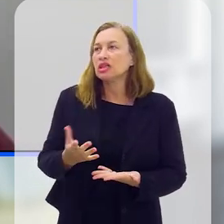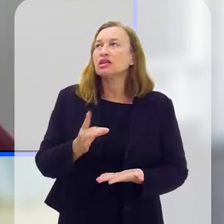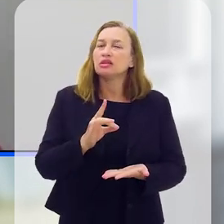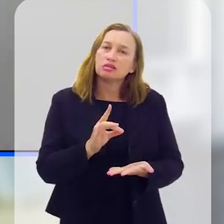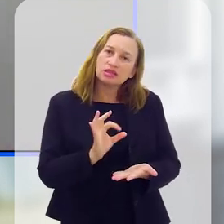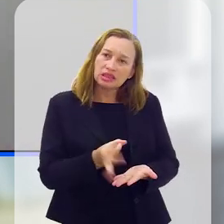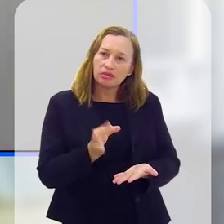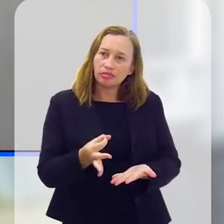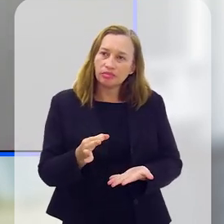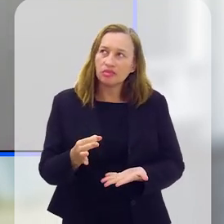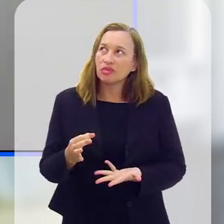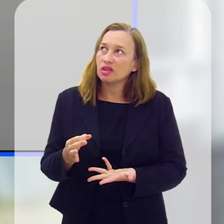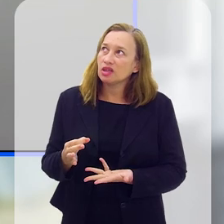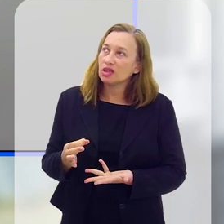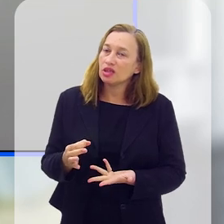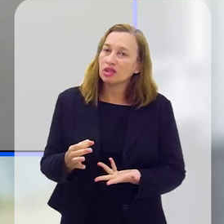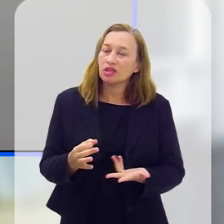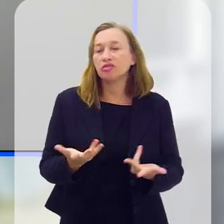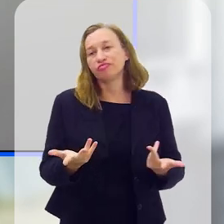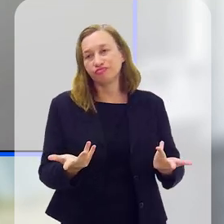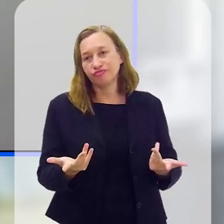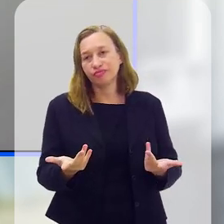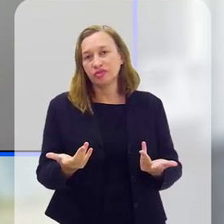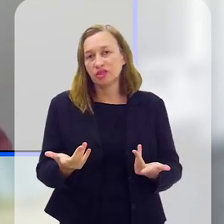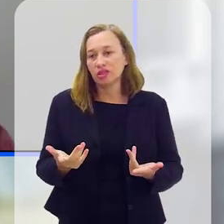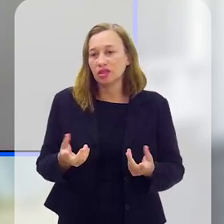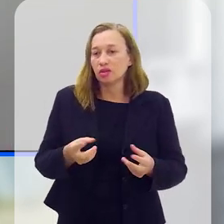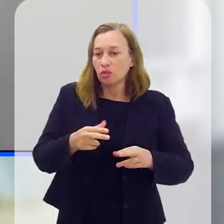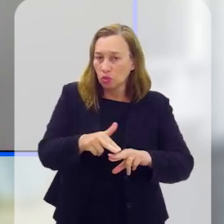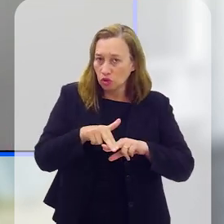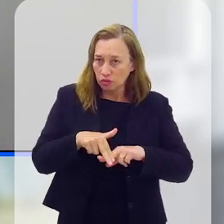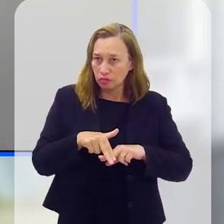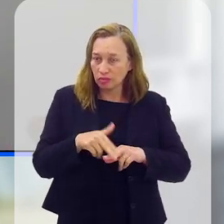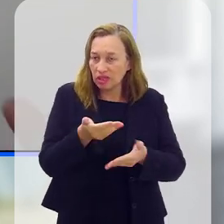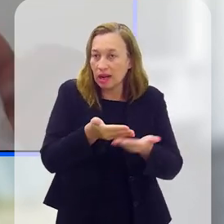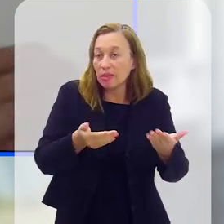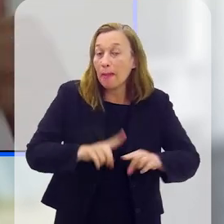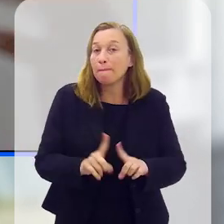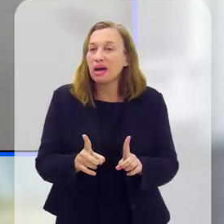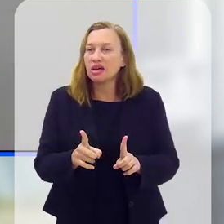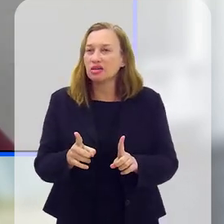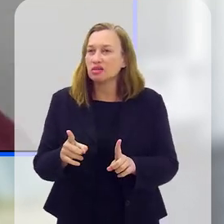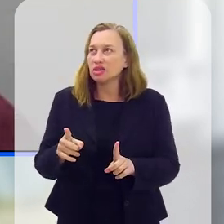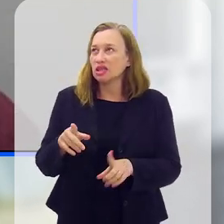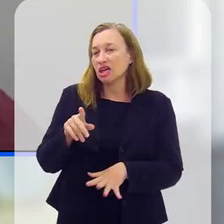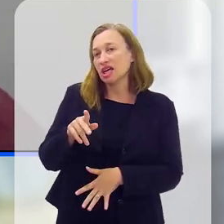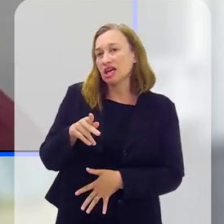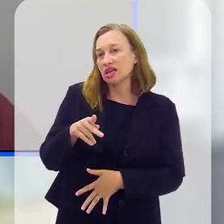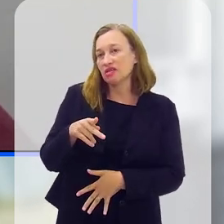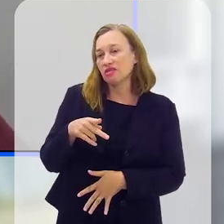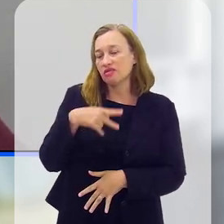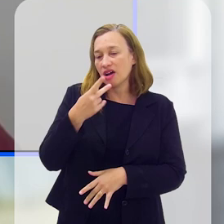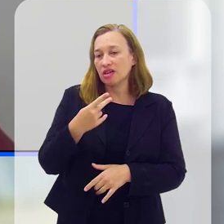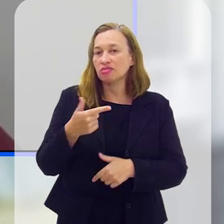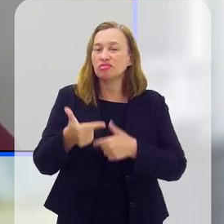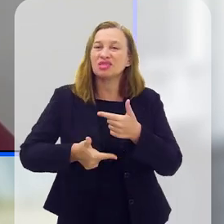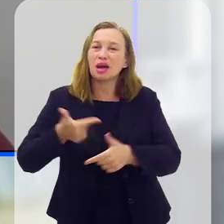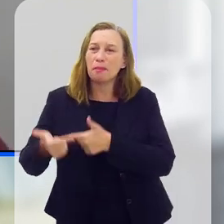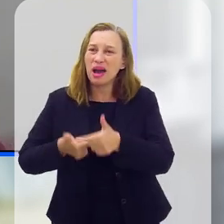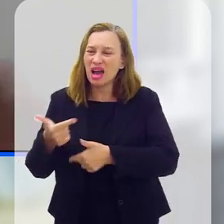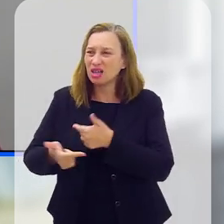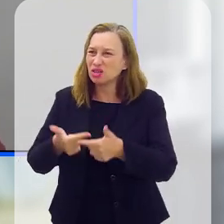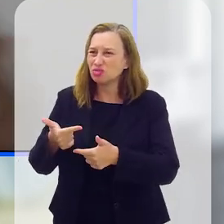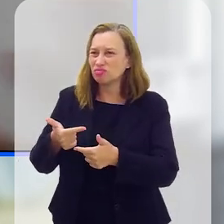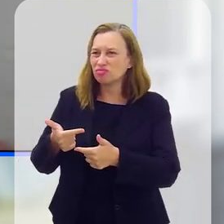nós temos situações que tem um motivo aparente para aquela queda, mas eu estou falando de você começa o absenteísmo no trabalho